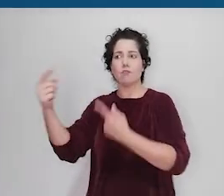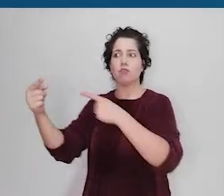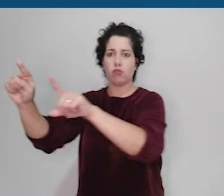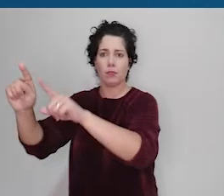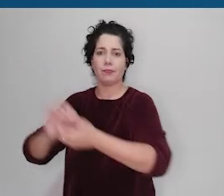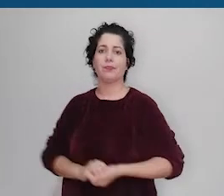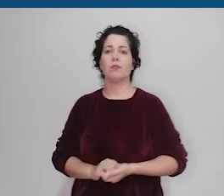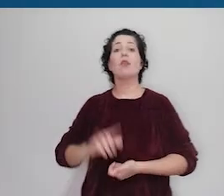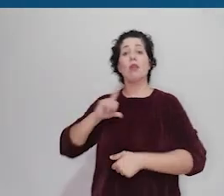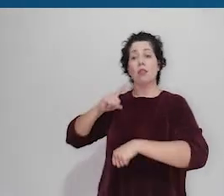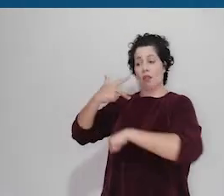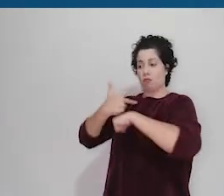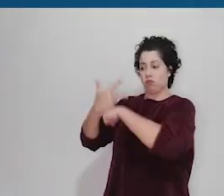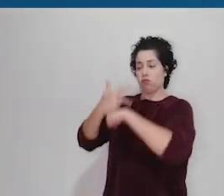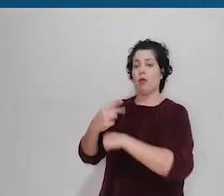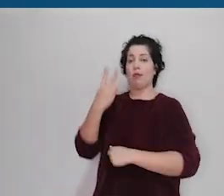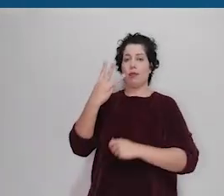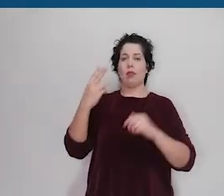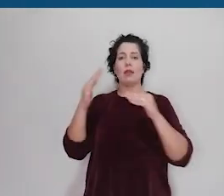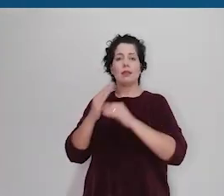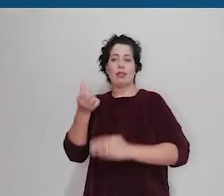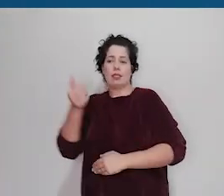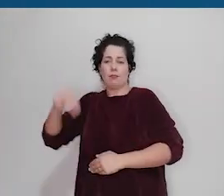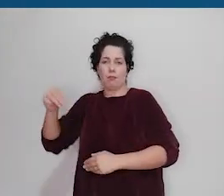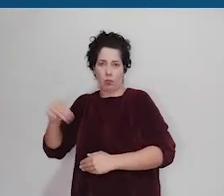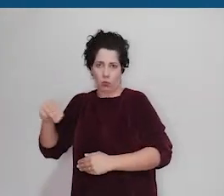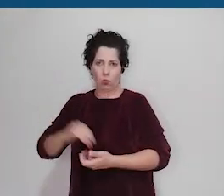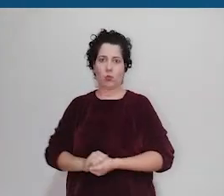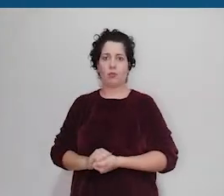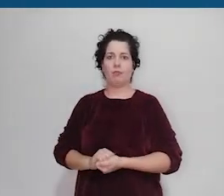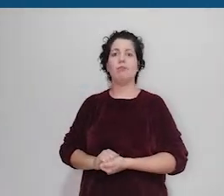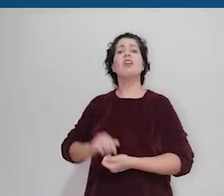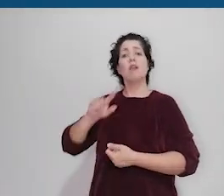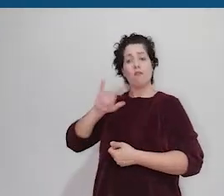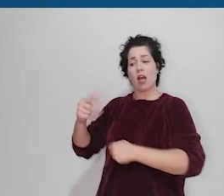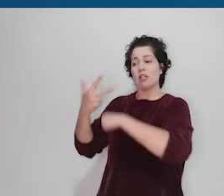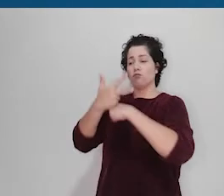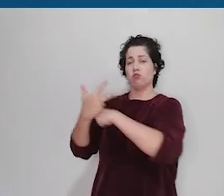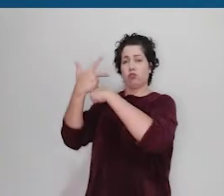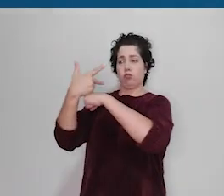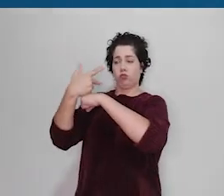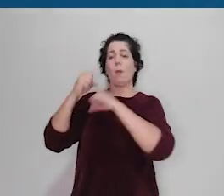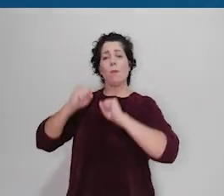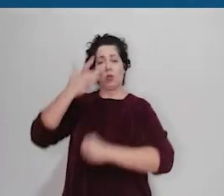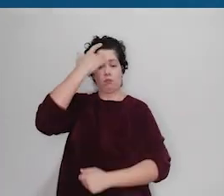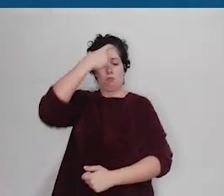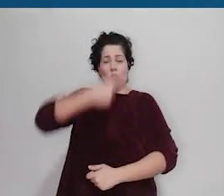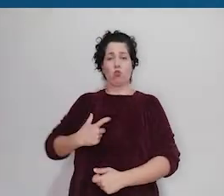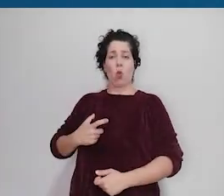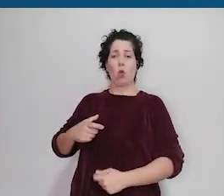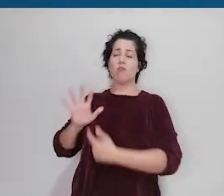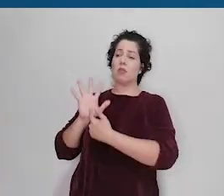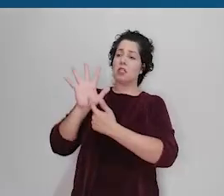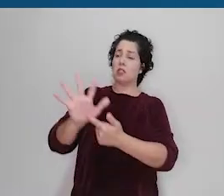a 6 minutos. A gravação pode ser feita somente com a imagem do e da discent falando